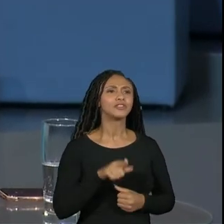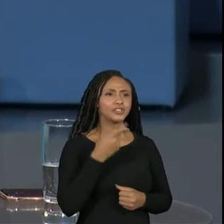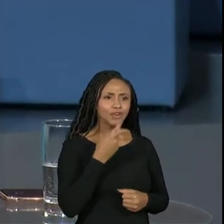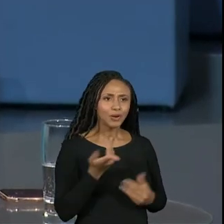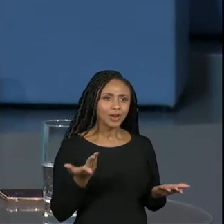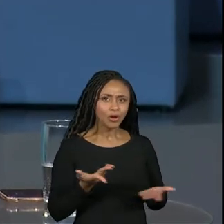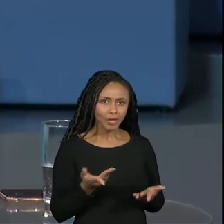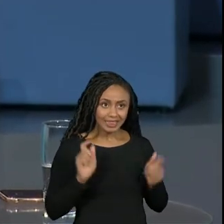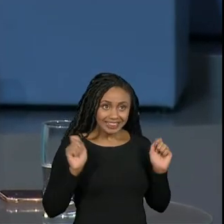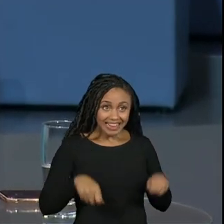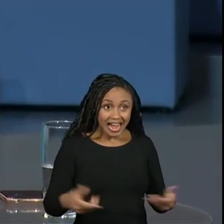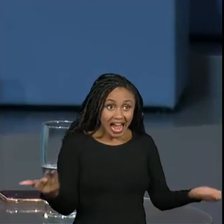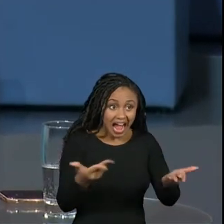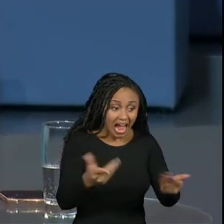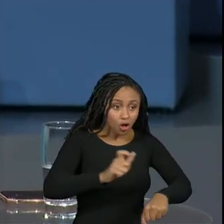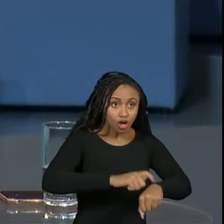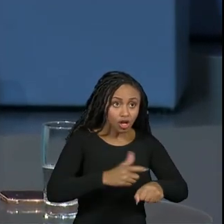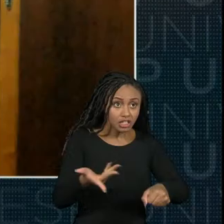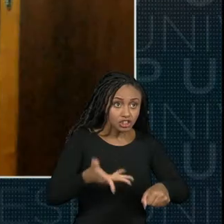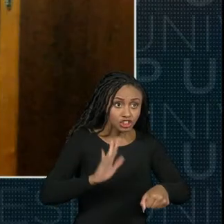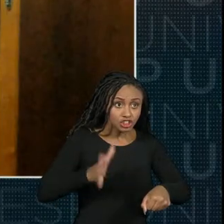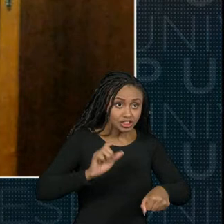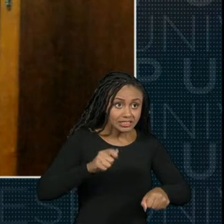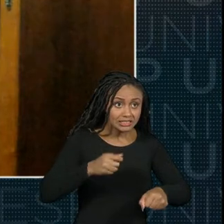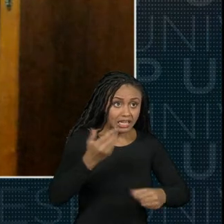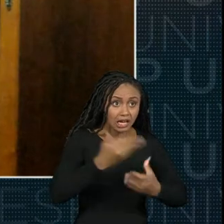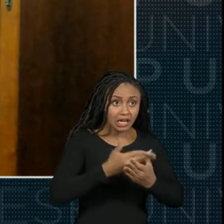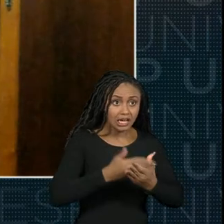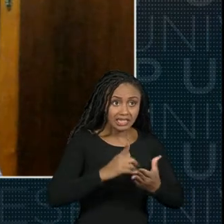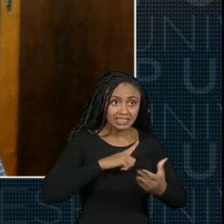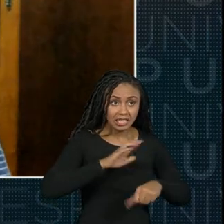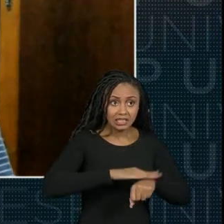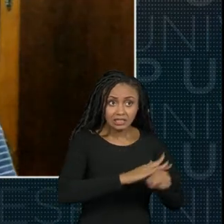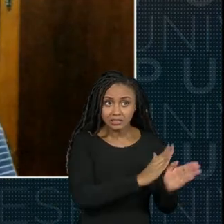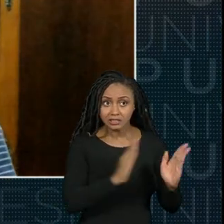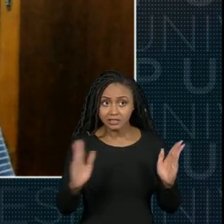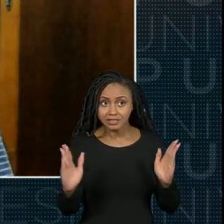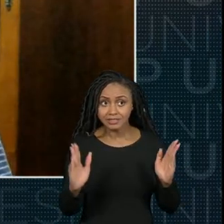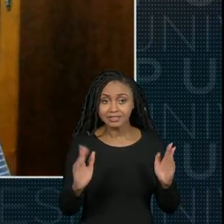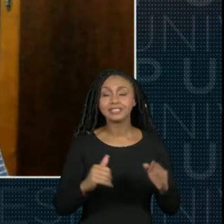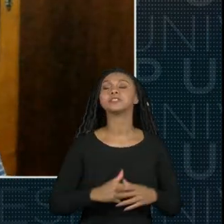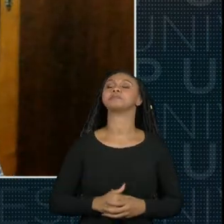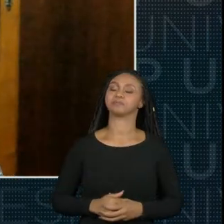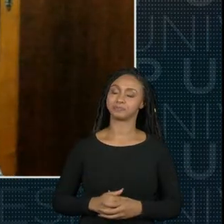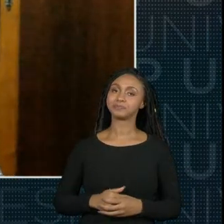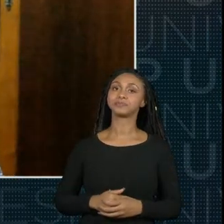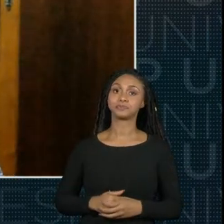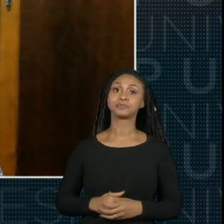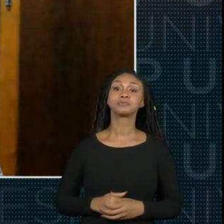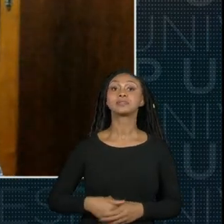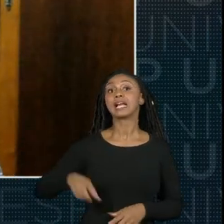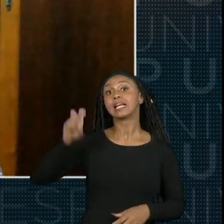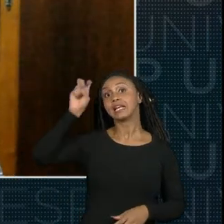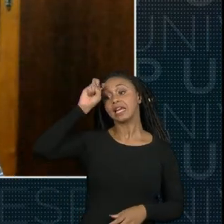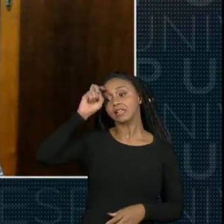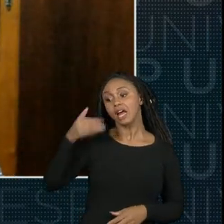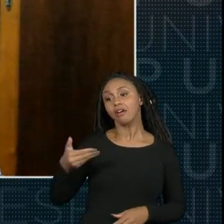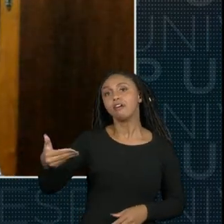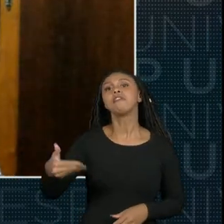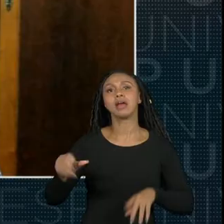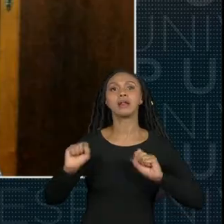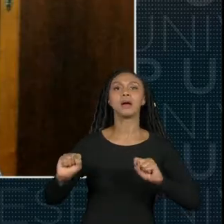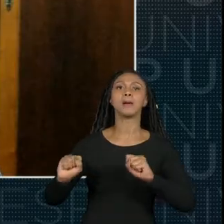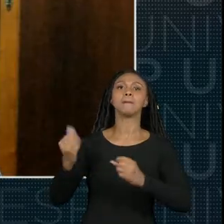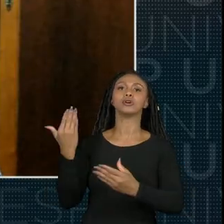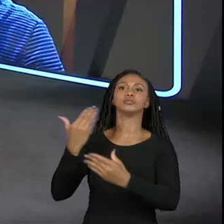documentos dá para enviar agora Roberto tem um prazo aí da CEI não tem? sim a partir de quinta-feira tá